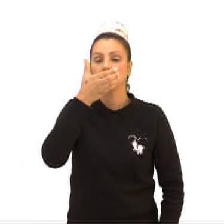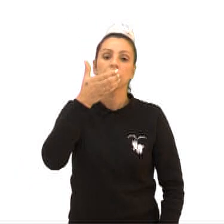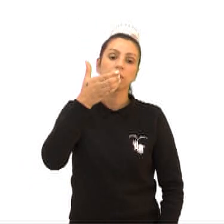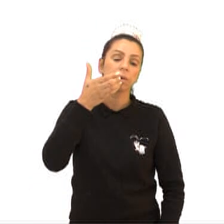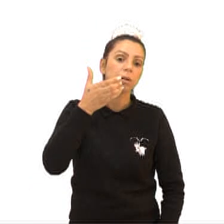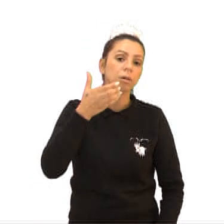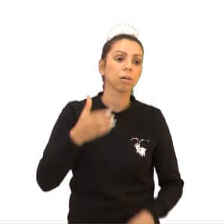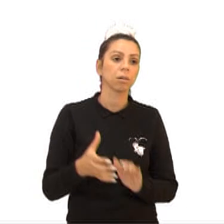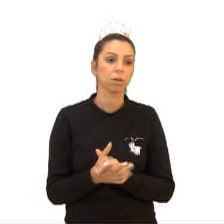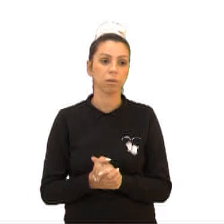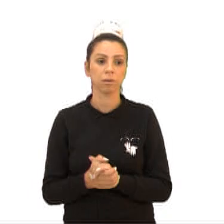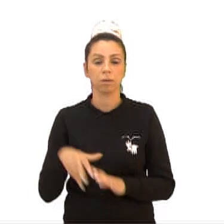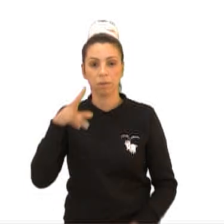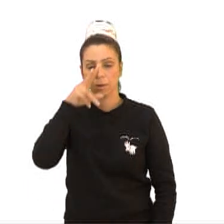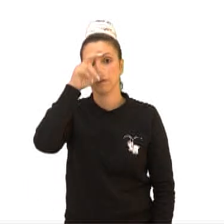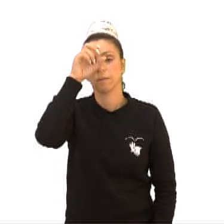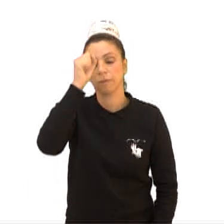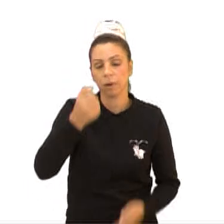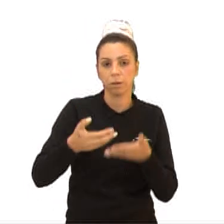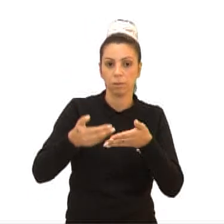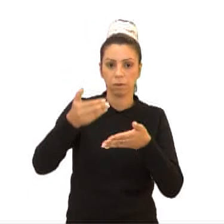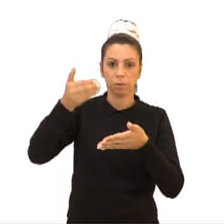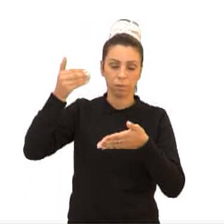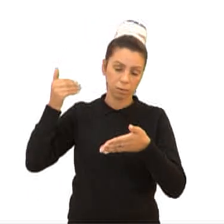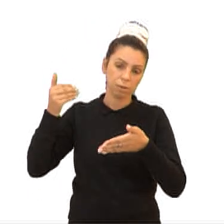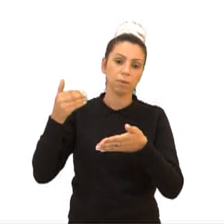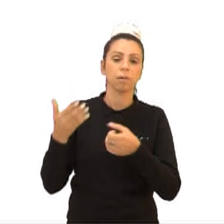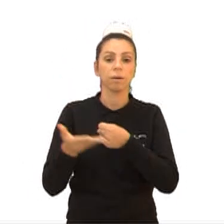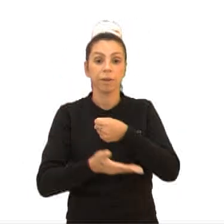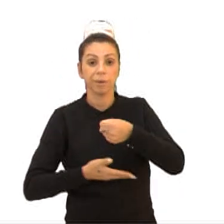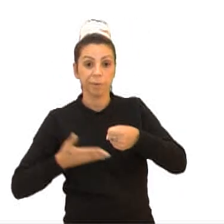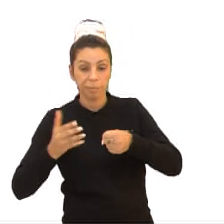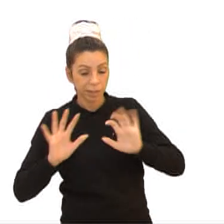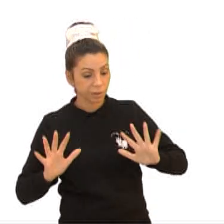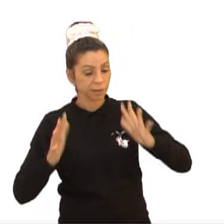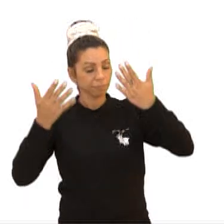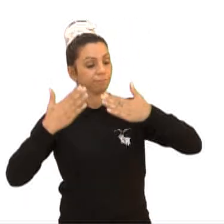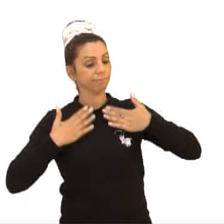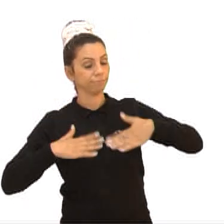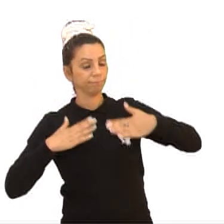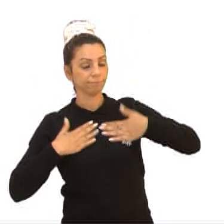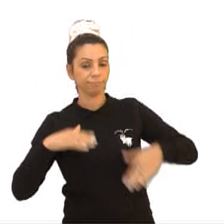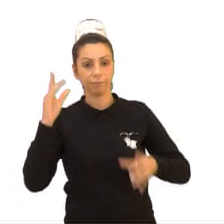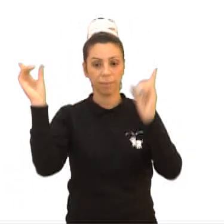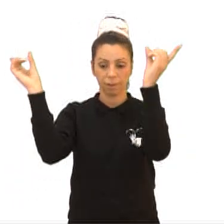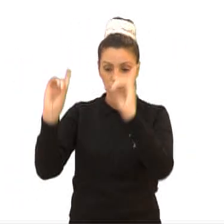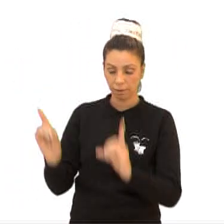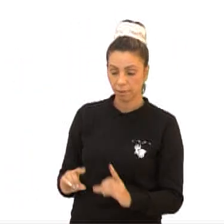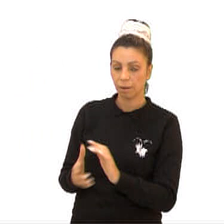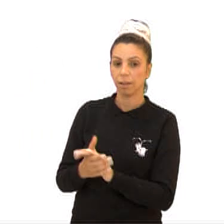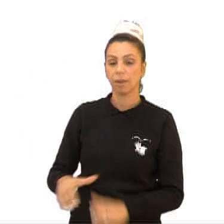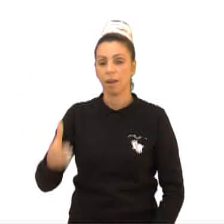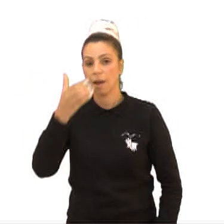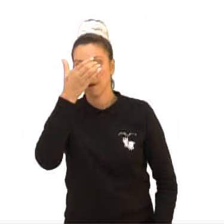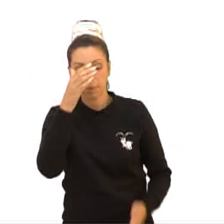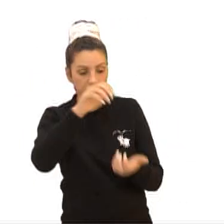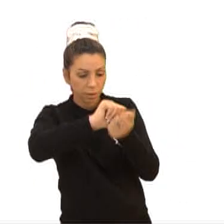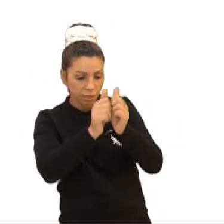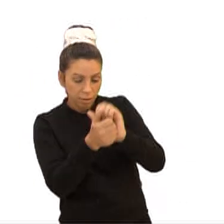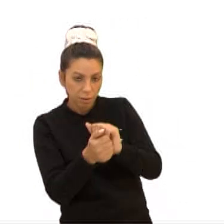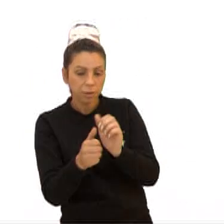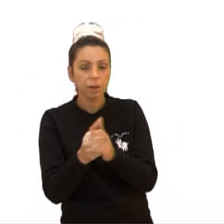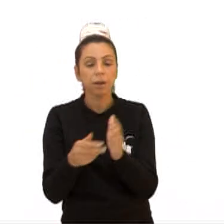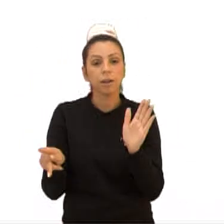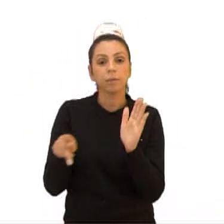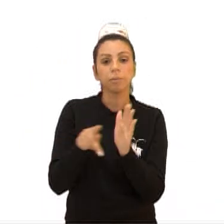caráter ritualístico, forte e culto aos antepassados. Os rituais são baseados em akamara, alegrais etidades ou deuses. As máscaras de cerâmica são exclusivas da